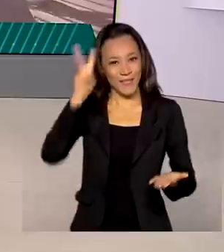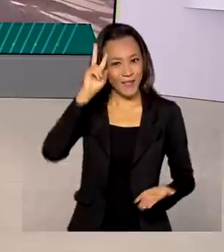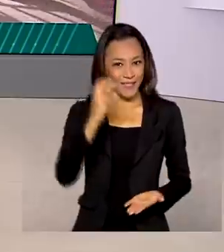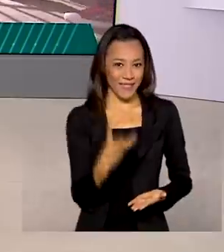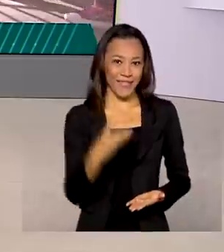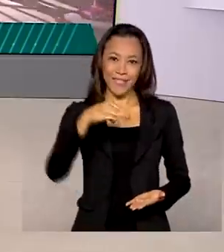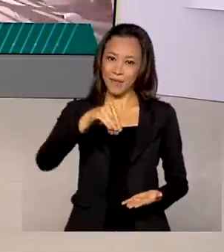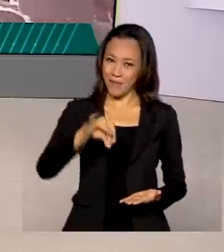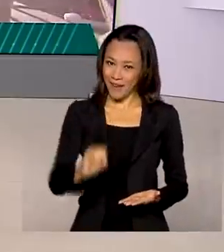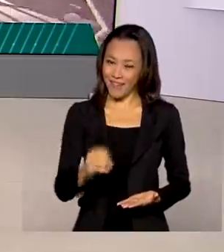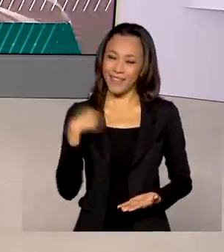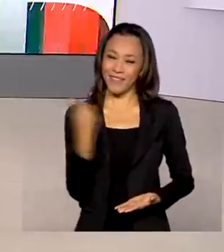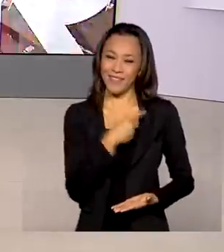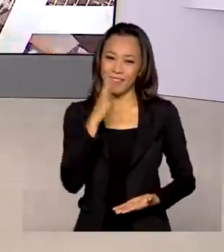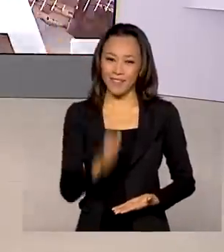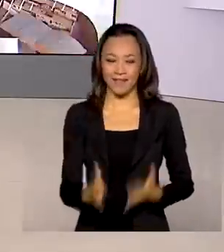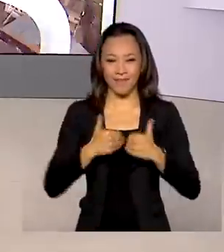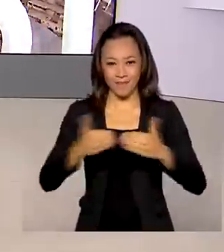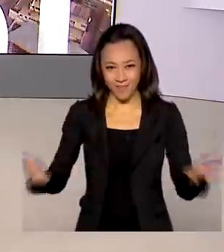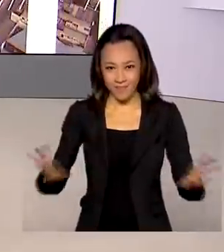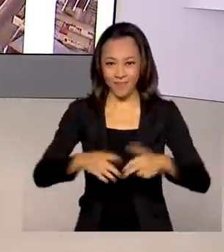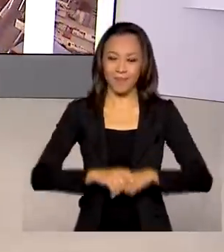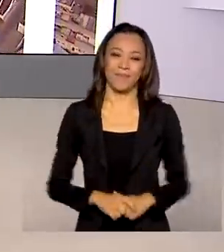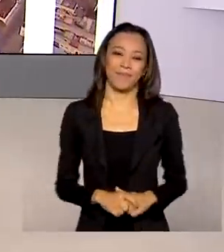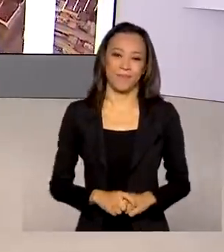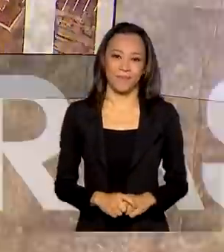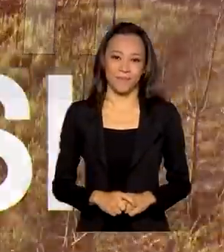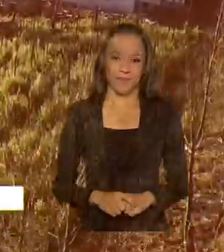3 de maio, o Brasil em Dia está no ar.